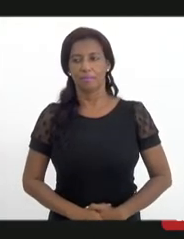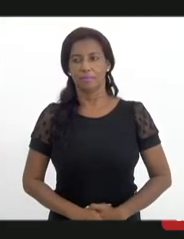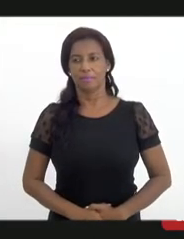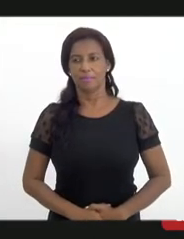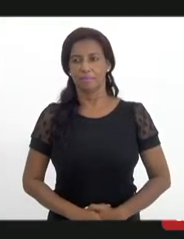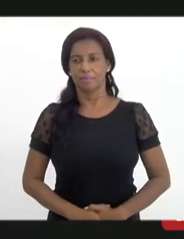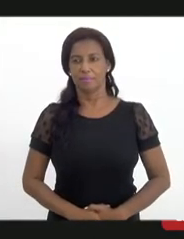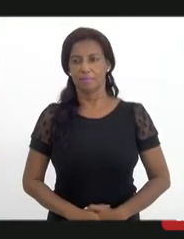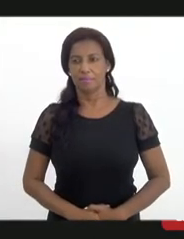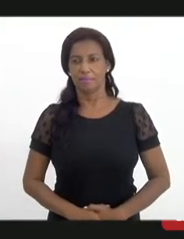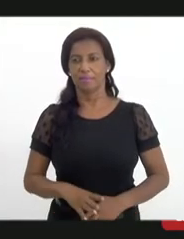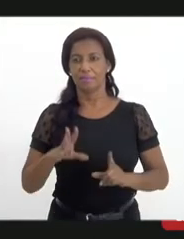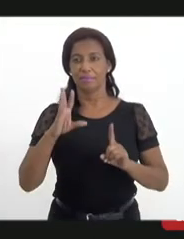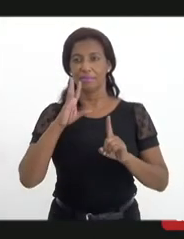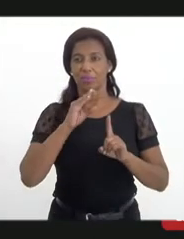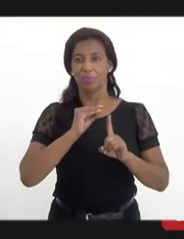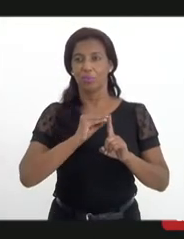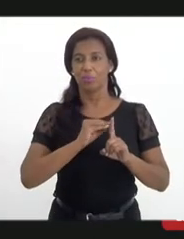Acho que ele tá no mudo.